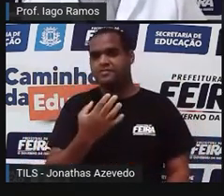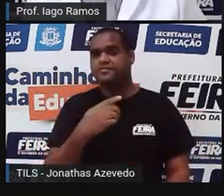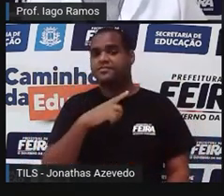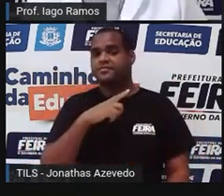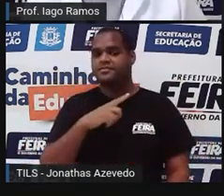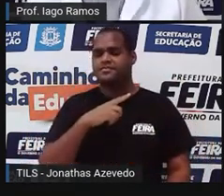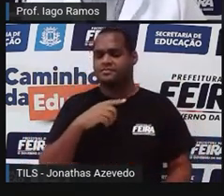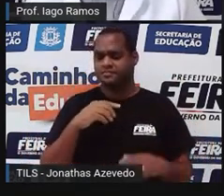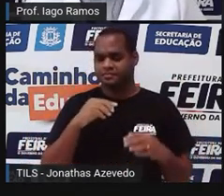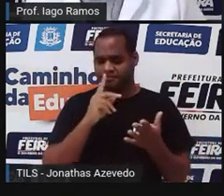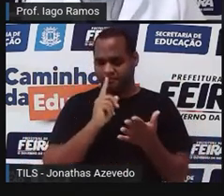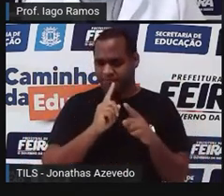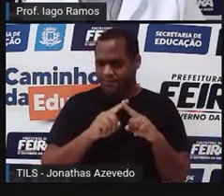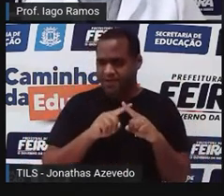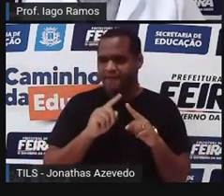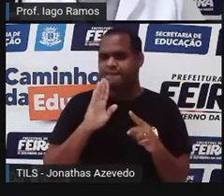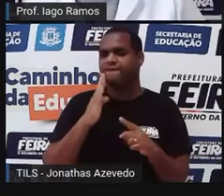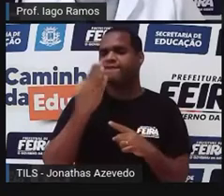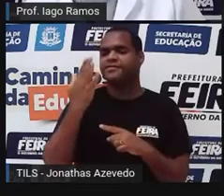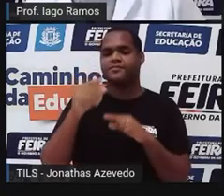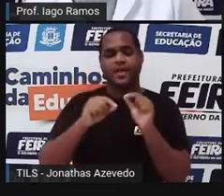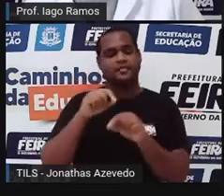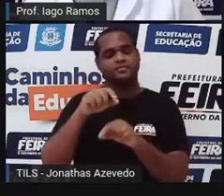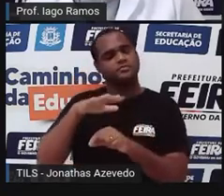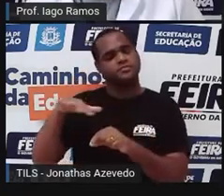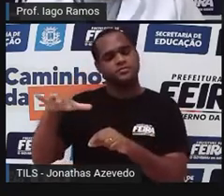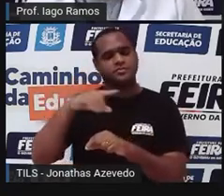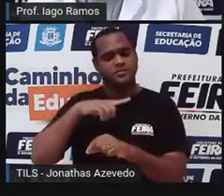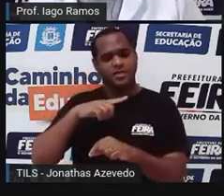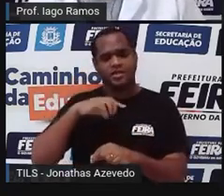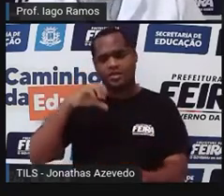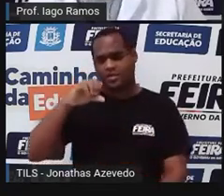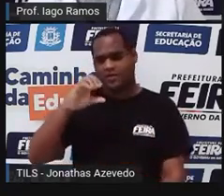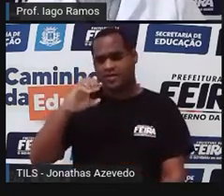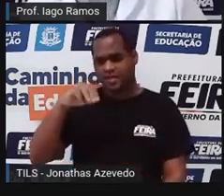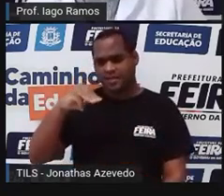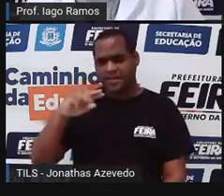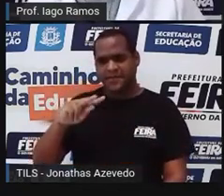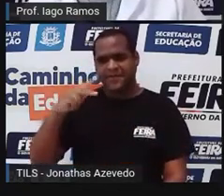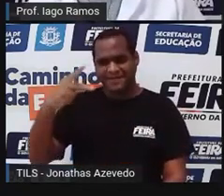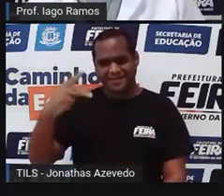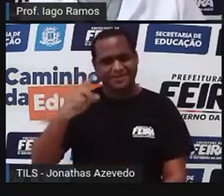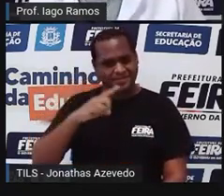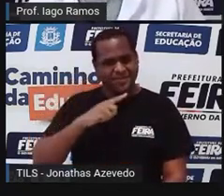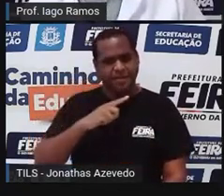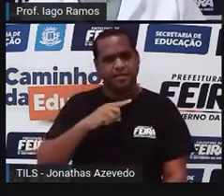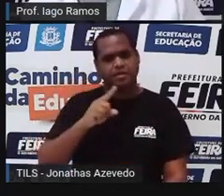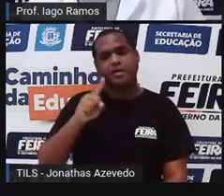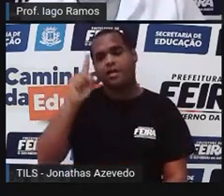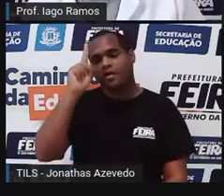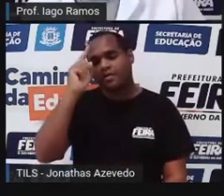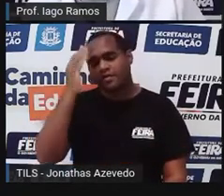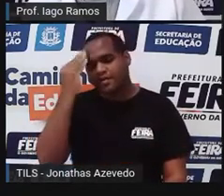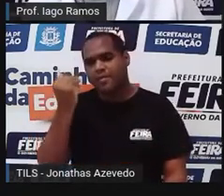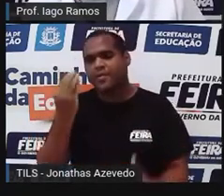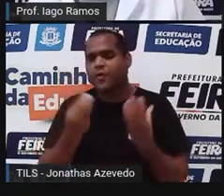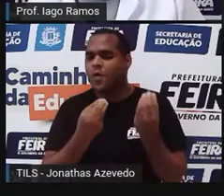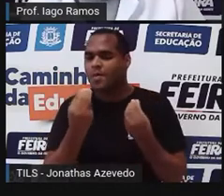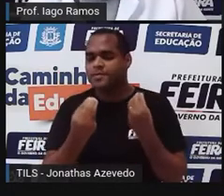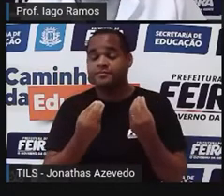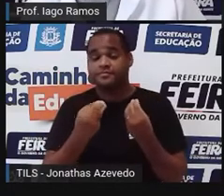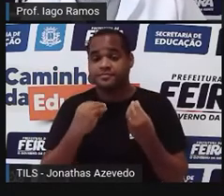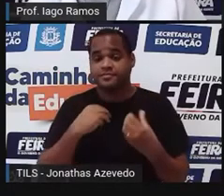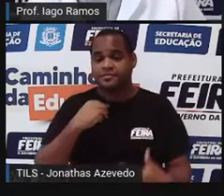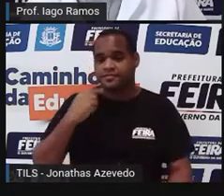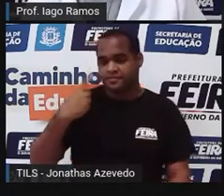Por que é falso? Porque a área desse retângulo não é 9 centímetros quadrados. E como é que a gente sabe disso? Vamos lembrar